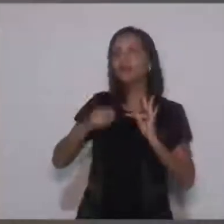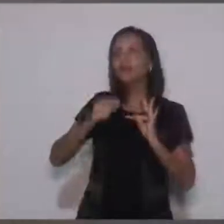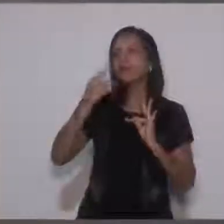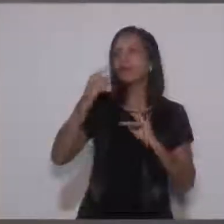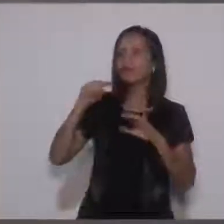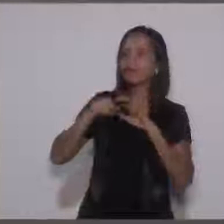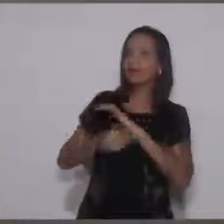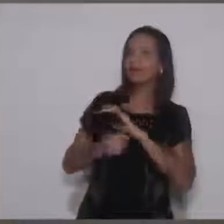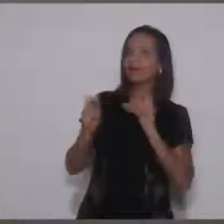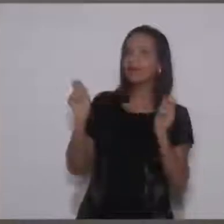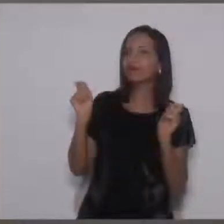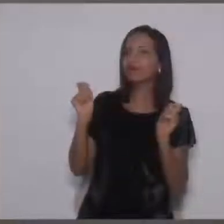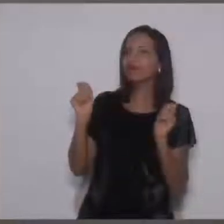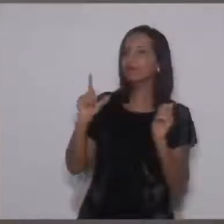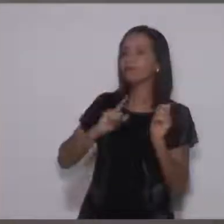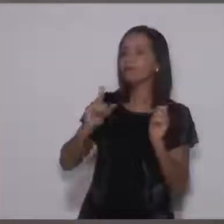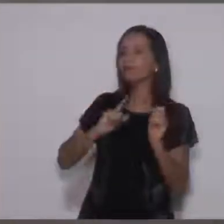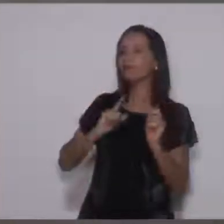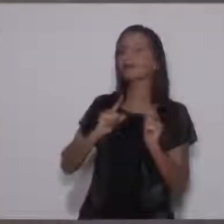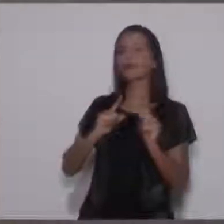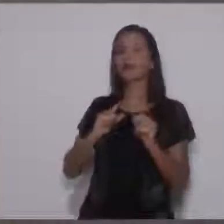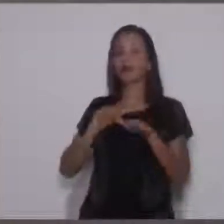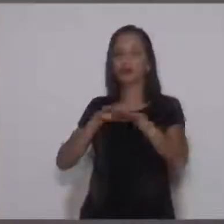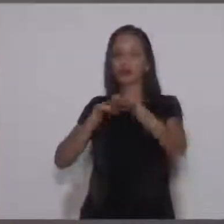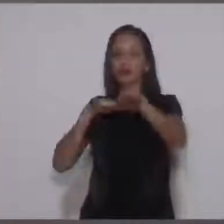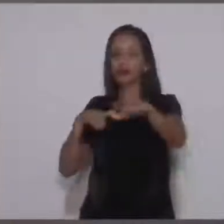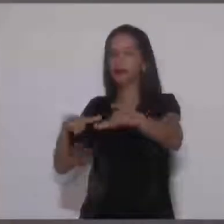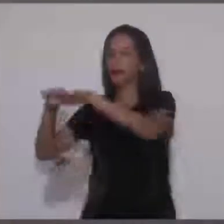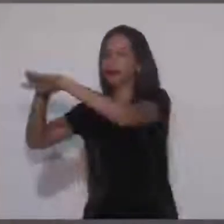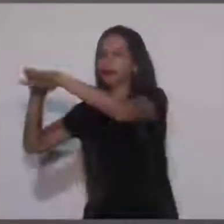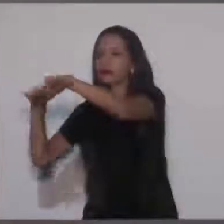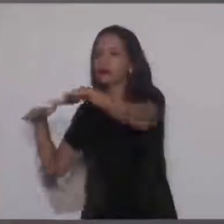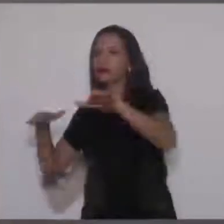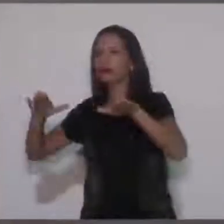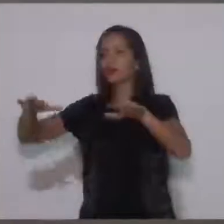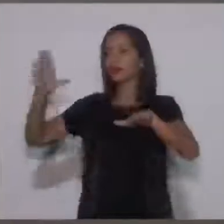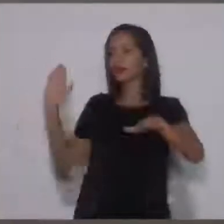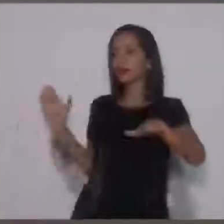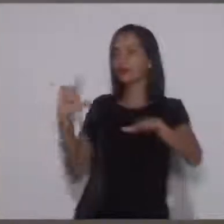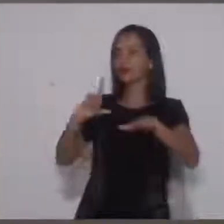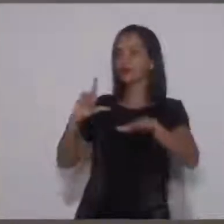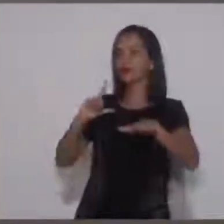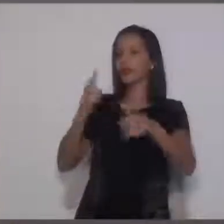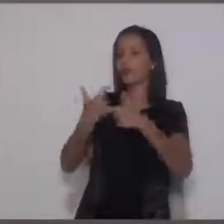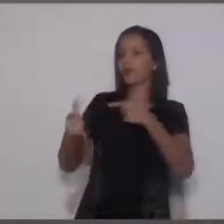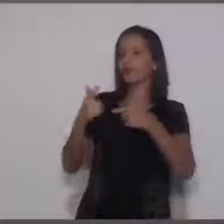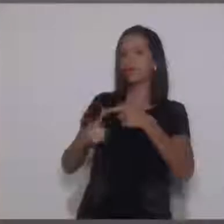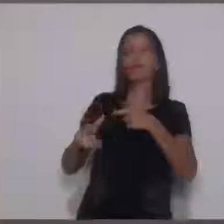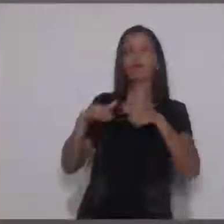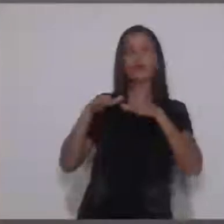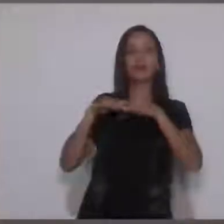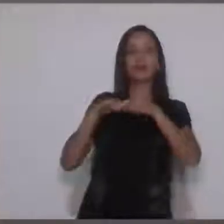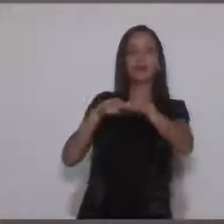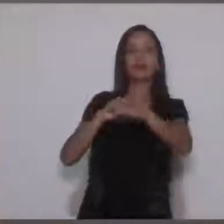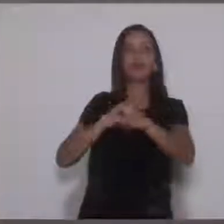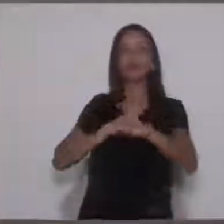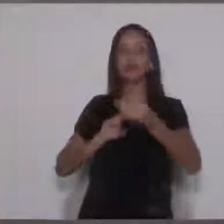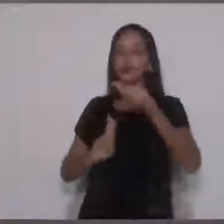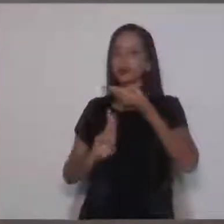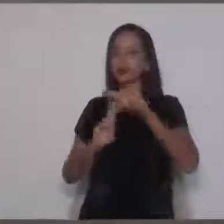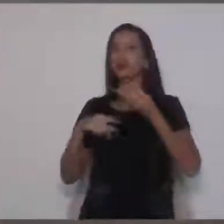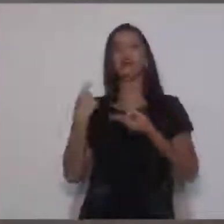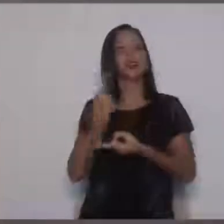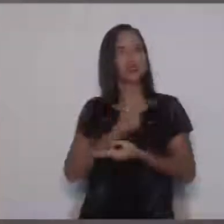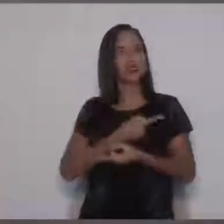descubra um santo, não descubra o outro e resolva os problemas de trânsito que a gente tem na capela. E que a